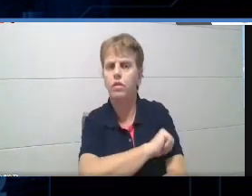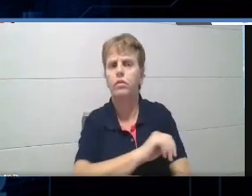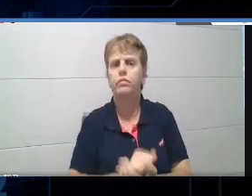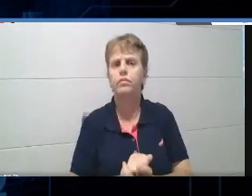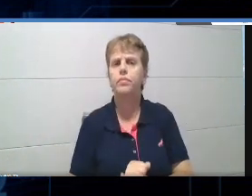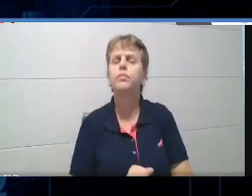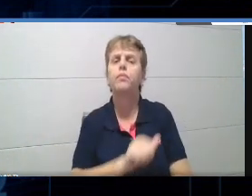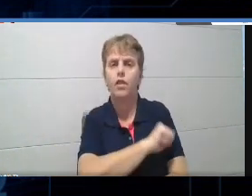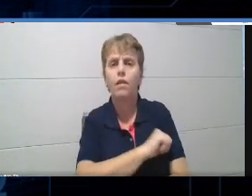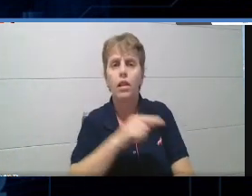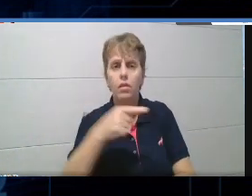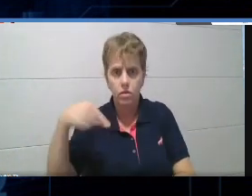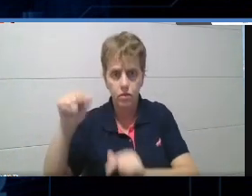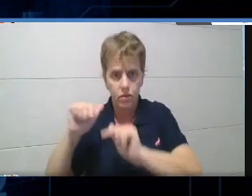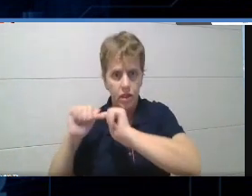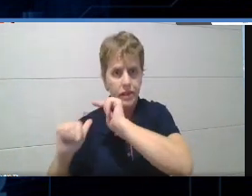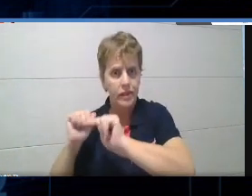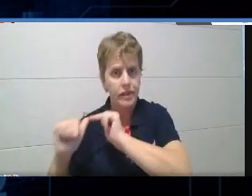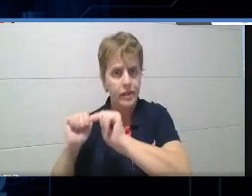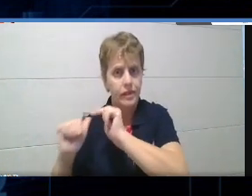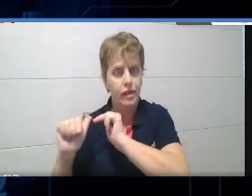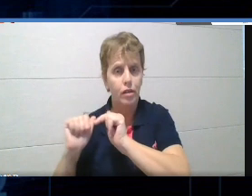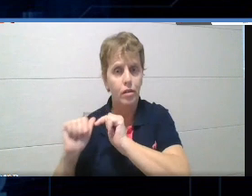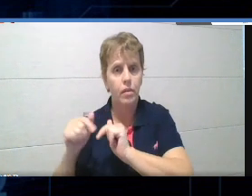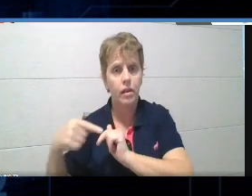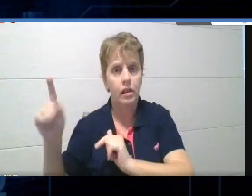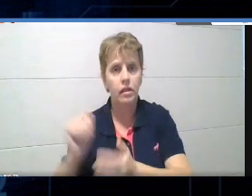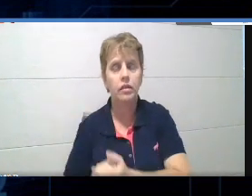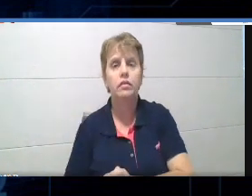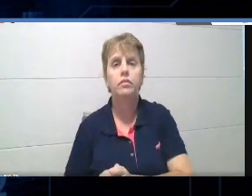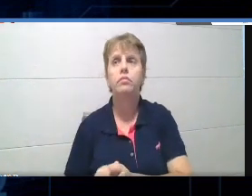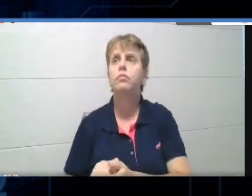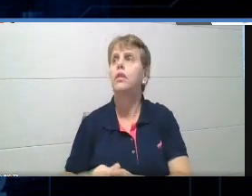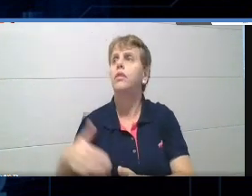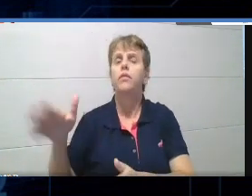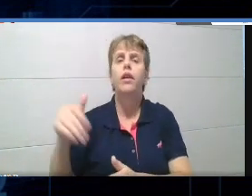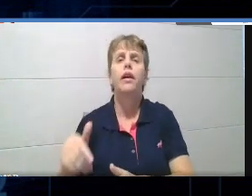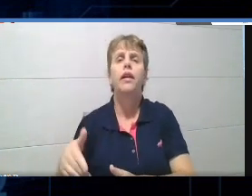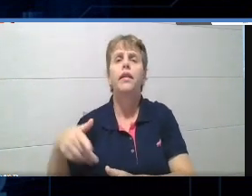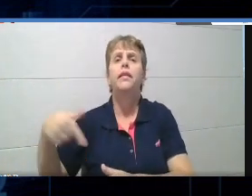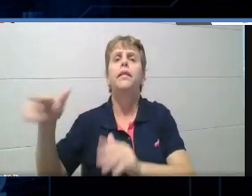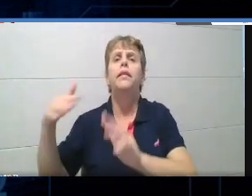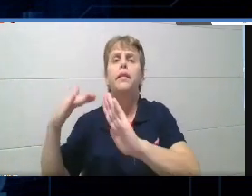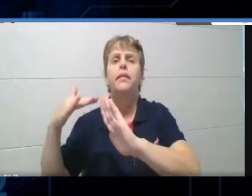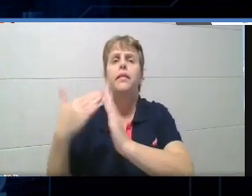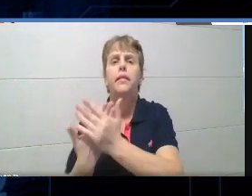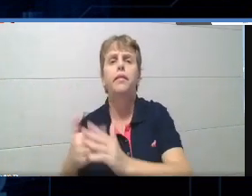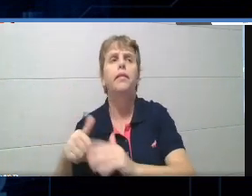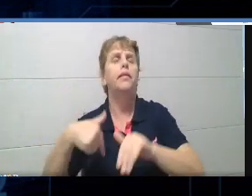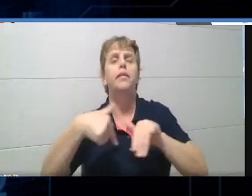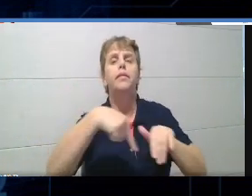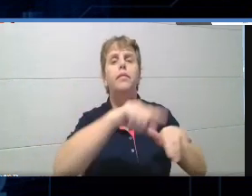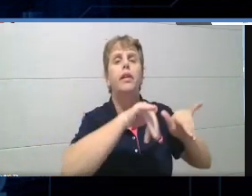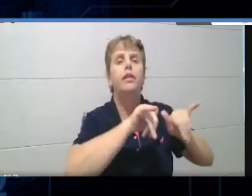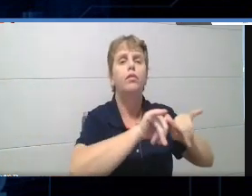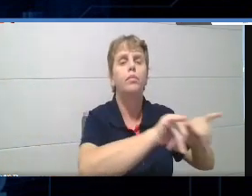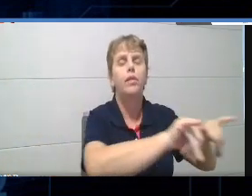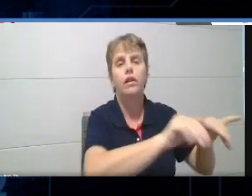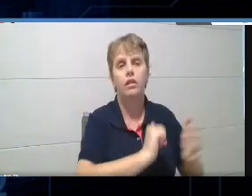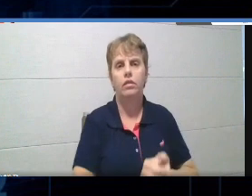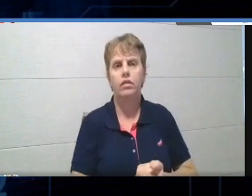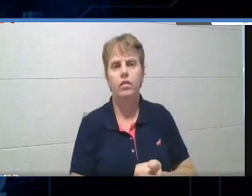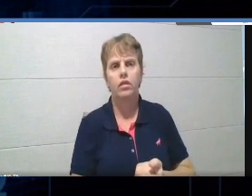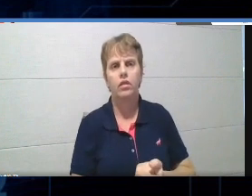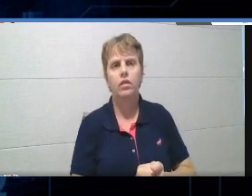trabalho dele, vai para o mercado de trabalho, vai sair, né, da escola e ser atendido lá na cantina da escola ou no mercado, ele não vai, ninguém